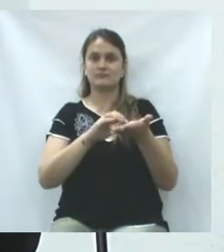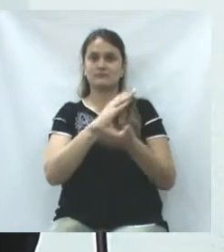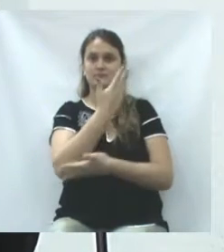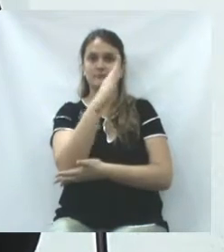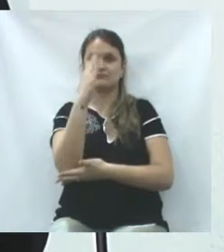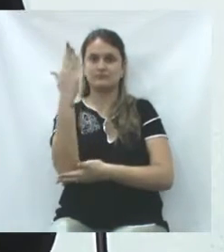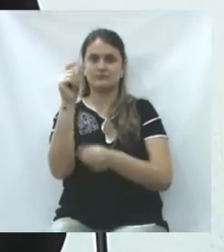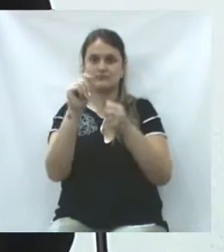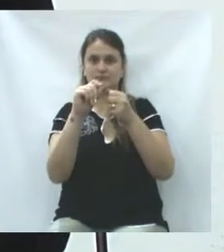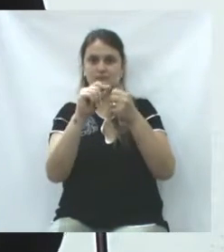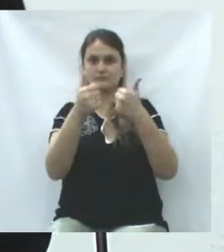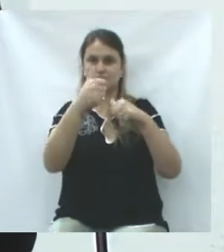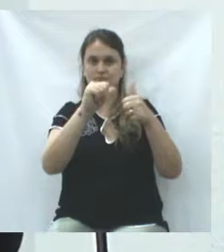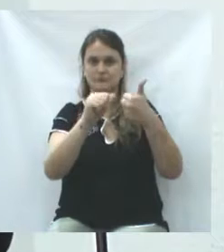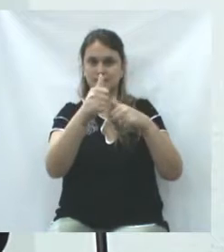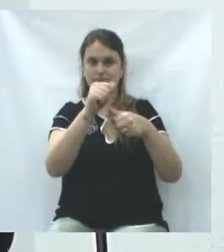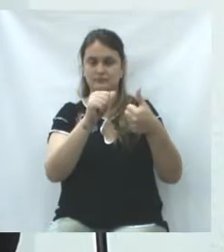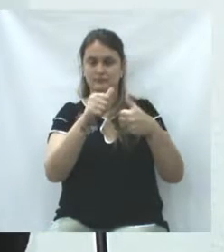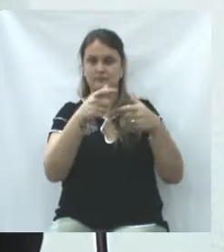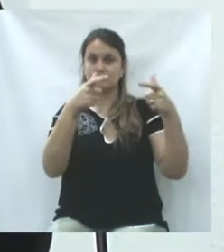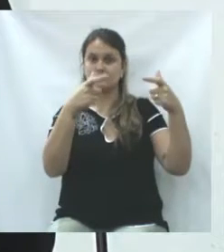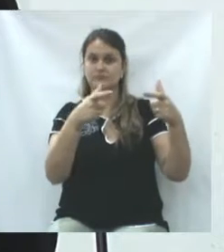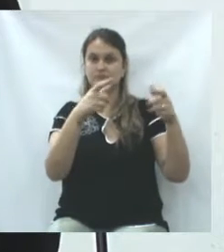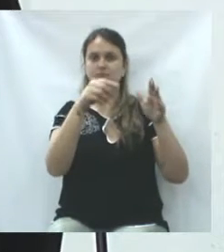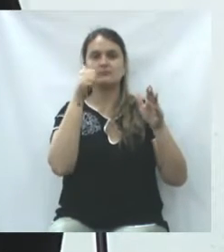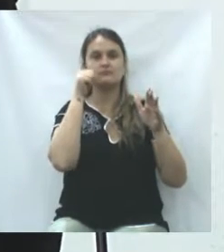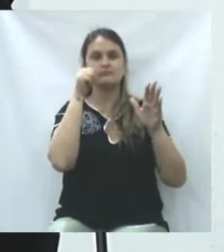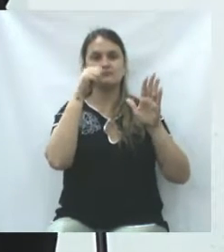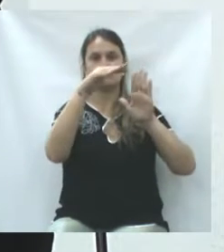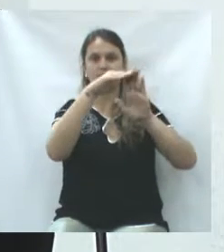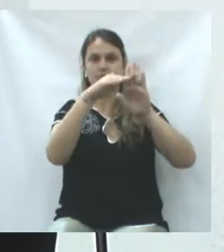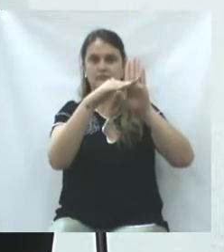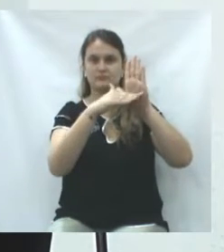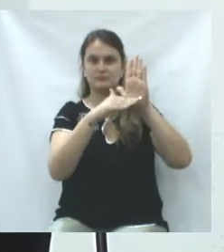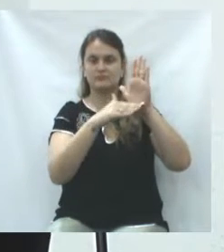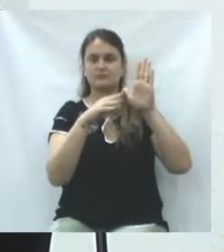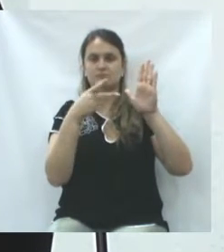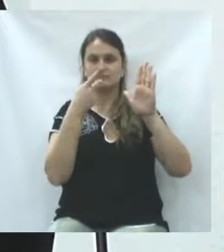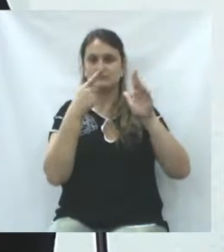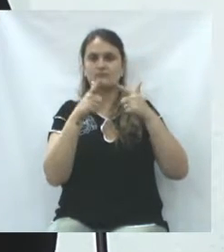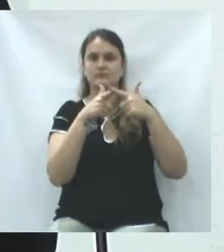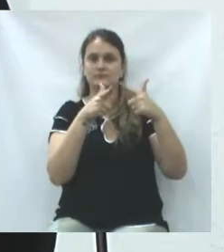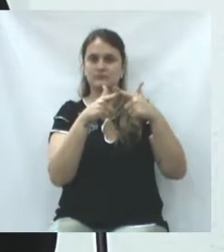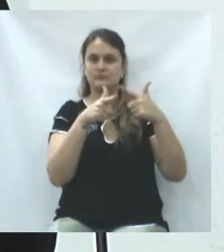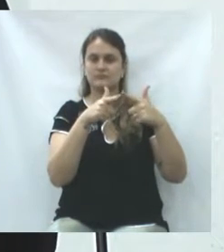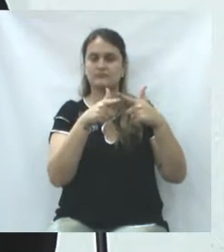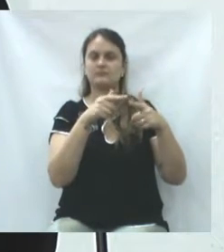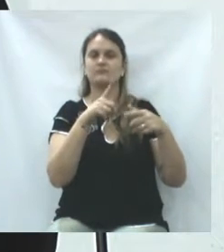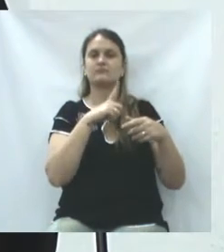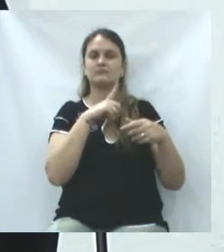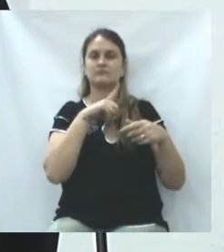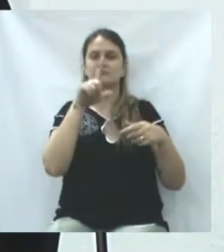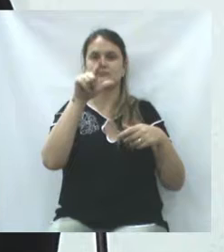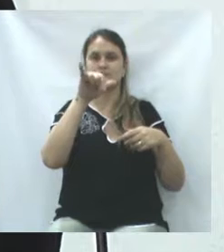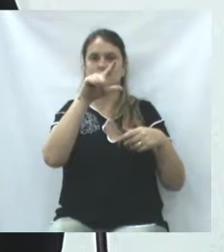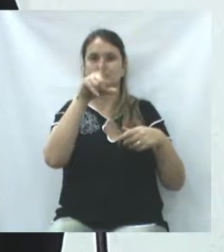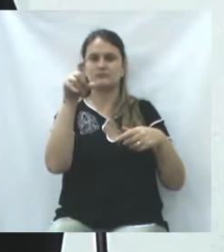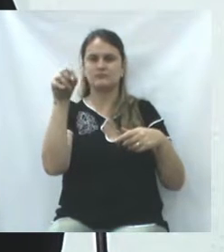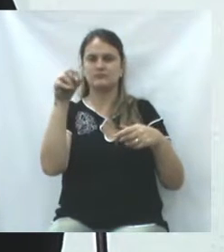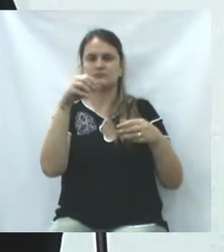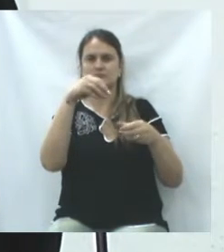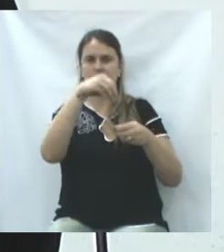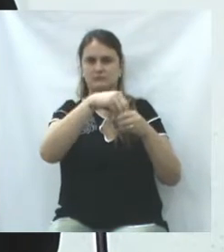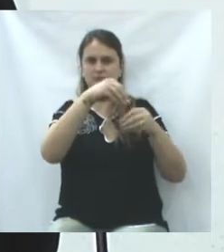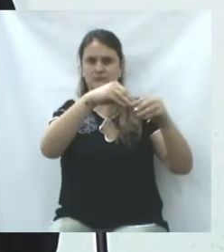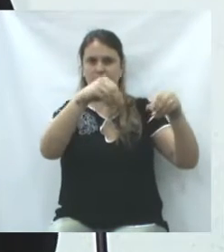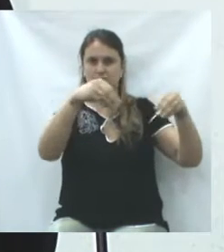Secretário do Meio Ambiente fazer avaliação sobre os pontos apresentados pela associação, que é o problema de lá existir um lixão, e